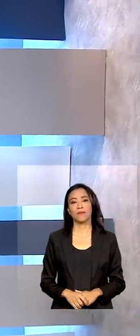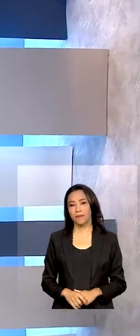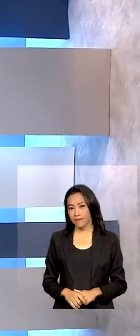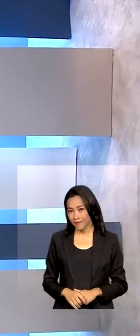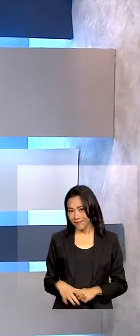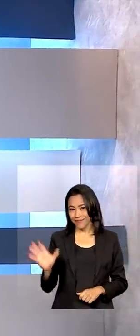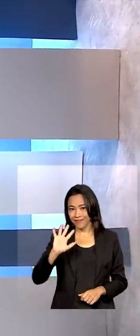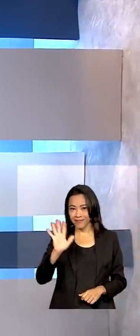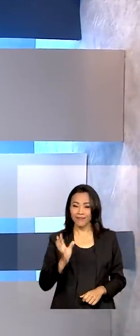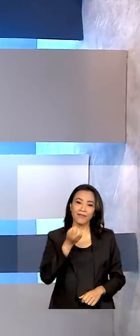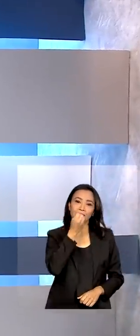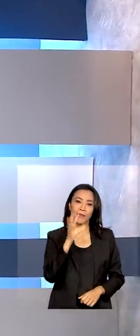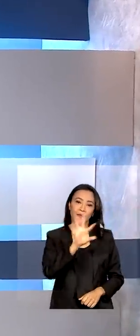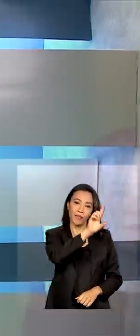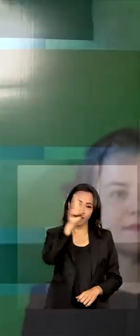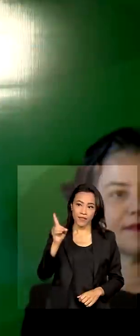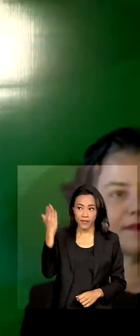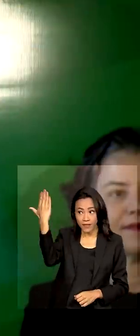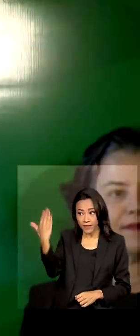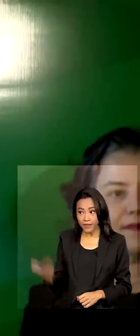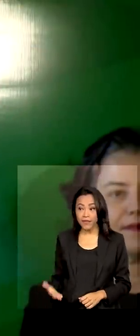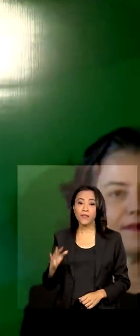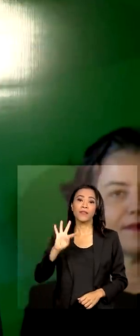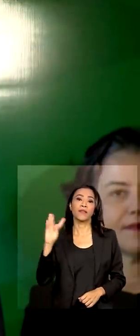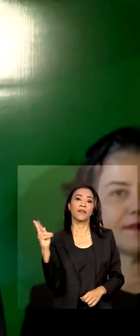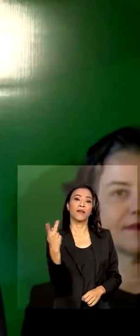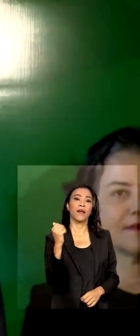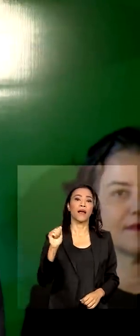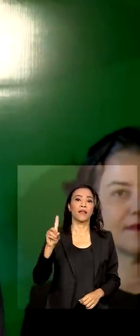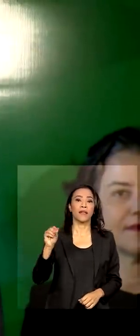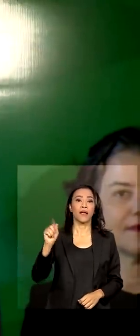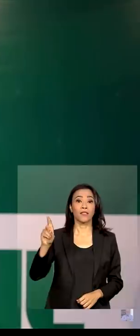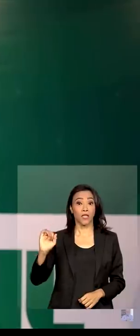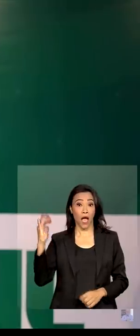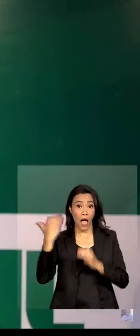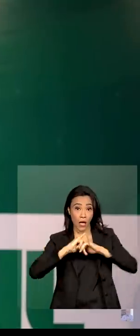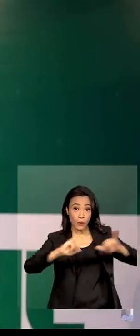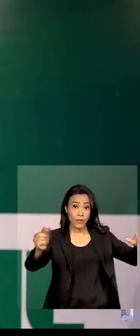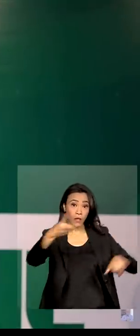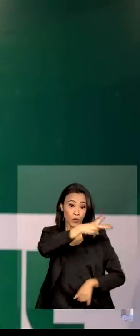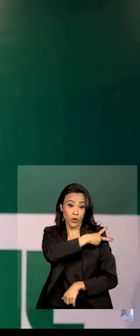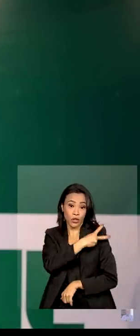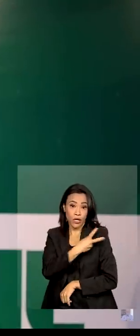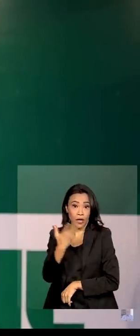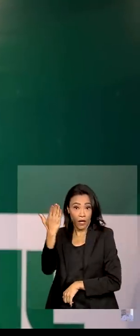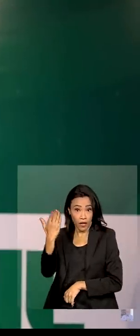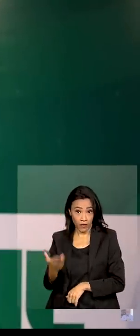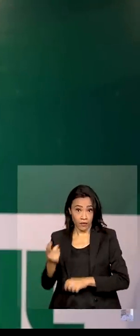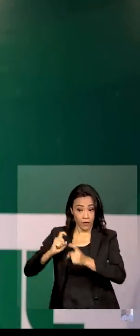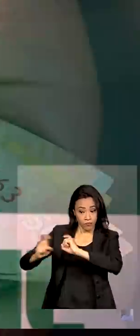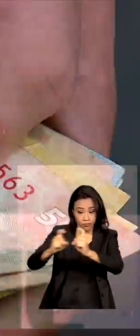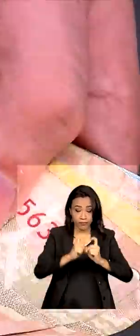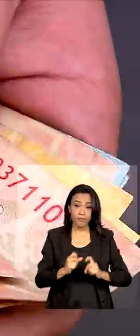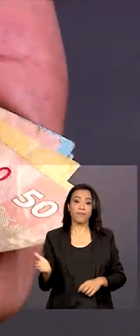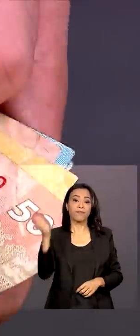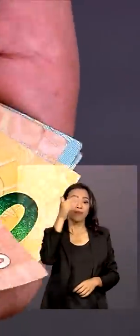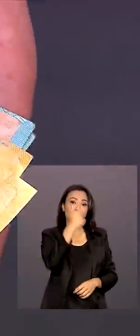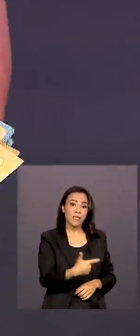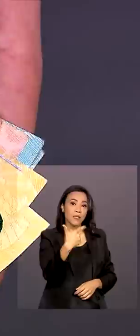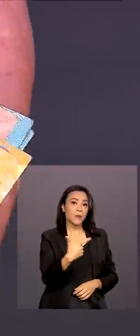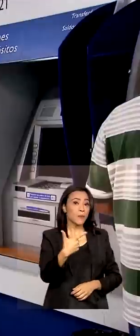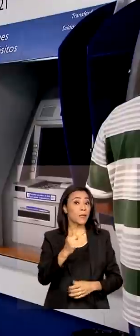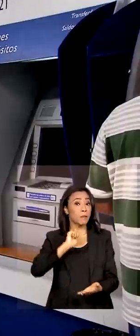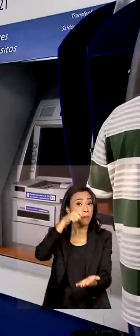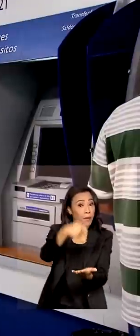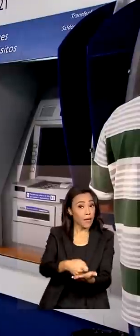Olá, bom dia! Fernando Haddad anuncia chefe da Procuradoria da Fazenda. Segunda parcela do 13º